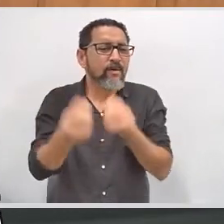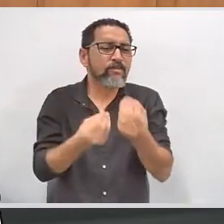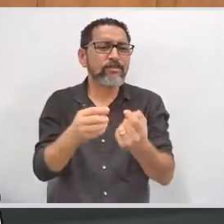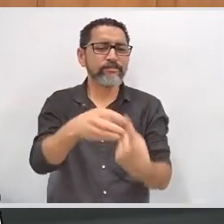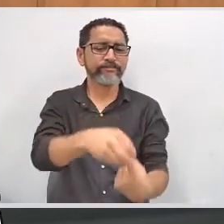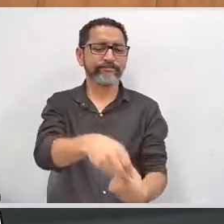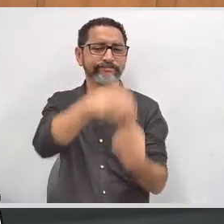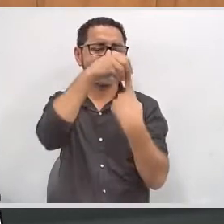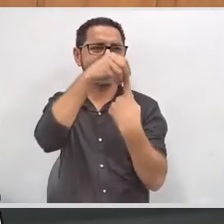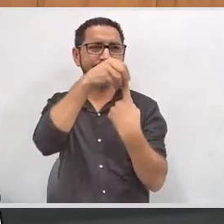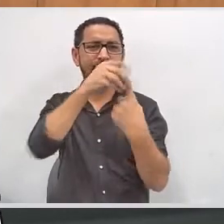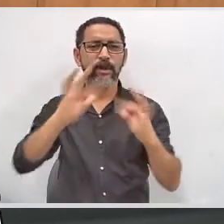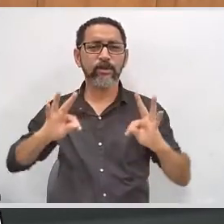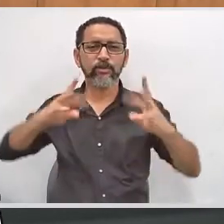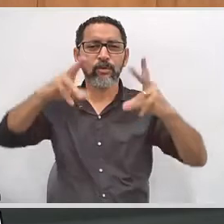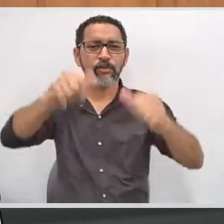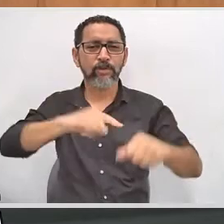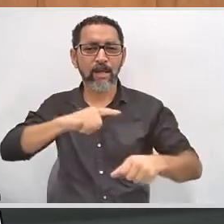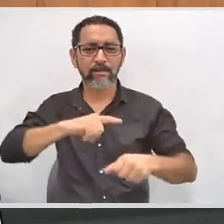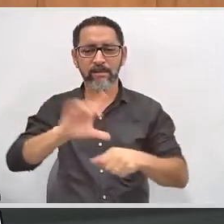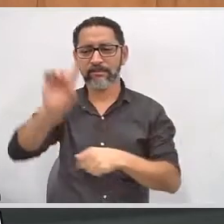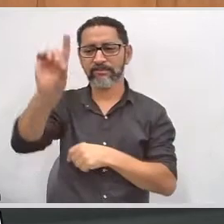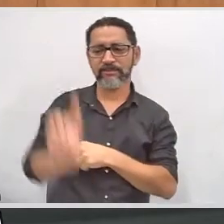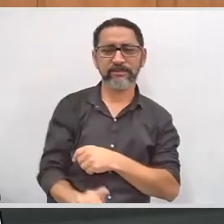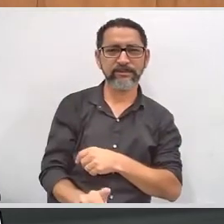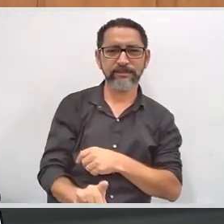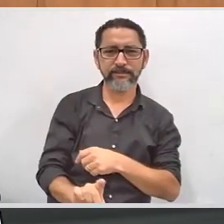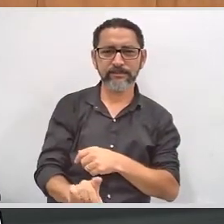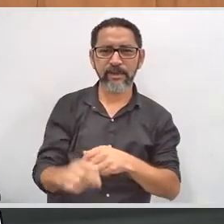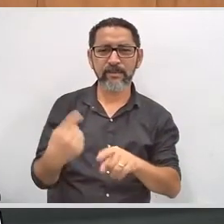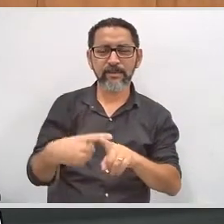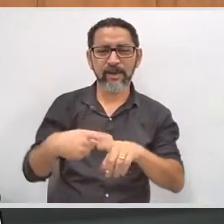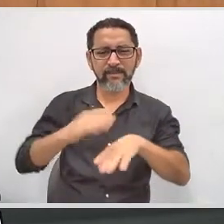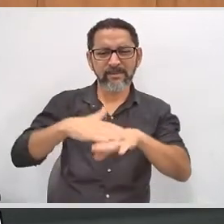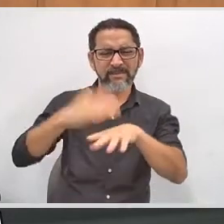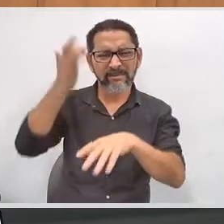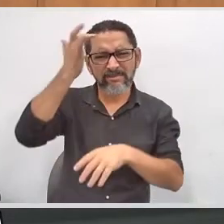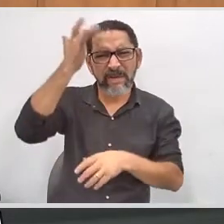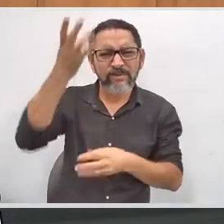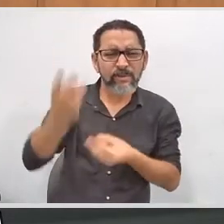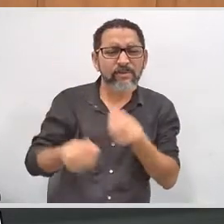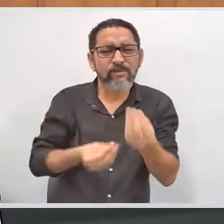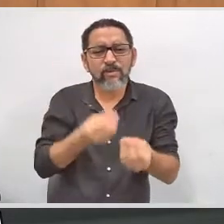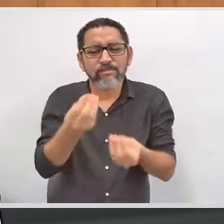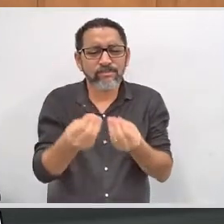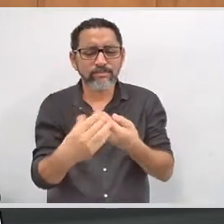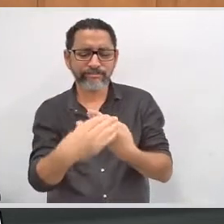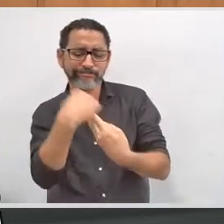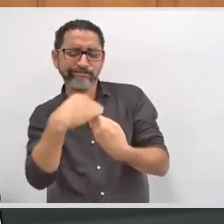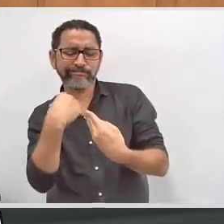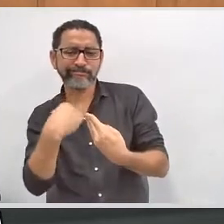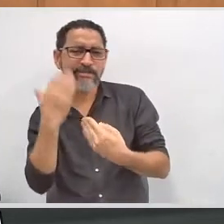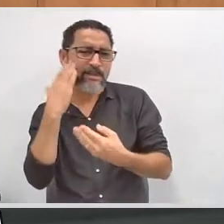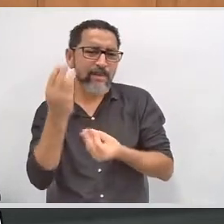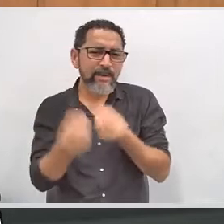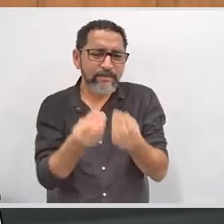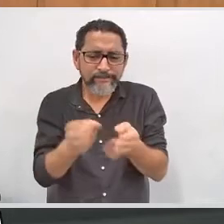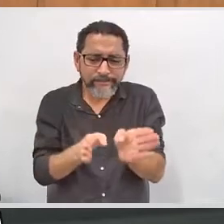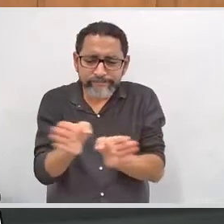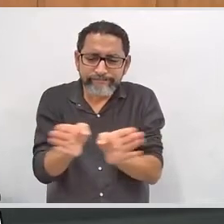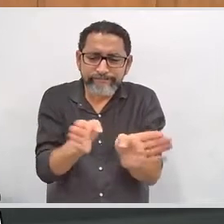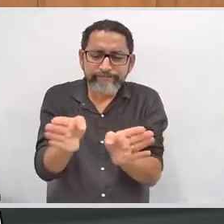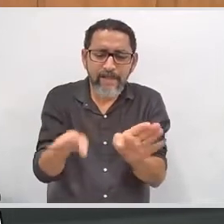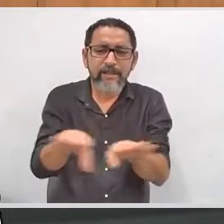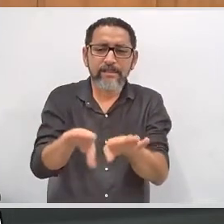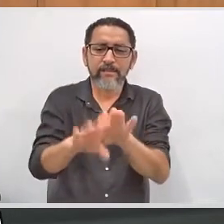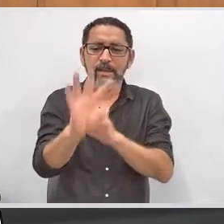priorizadas pelas portadoras de deficiência, porque elas facilitam e orientam as ações